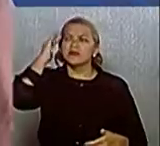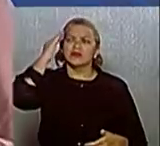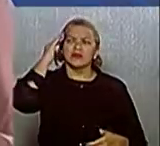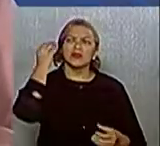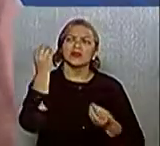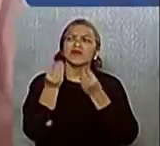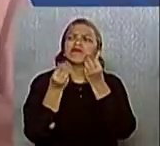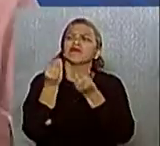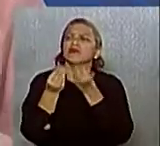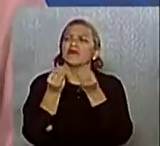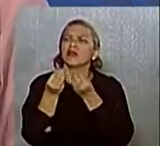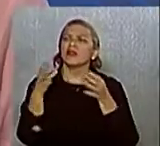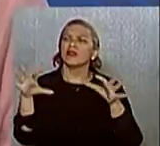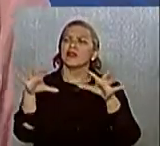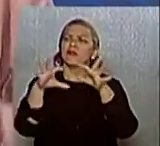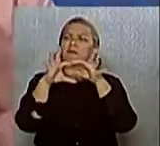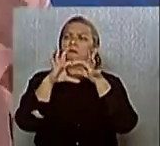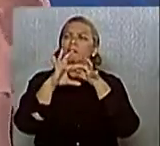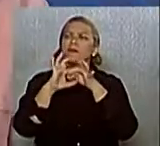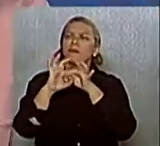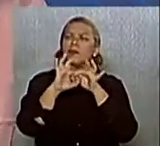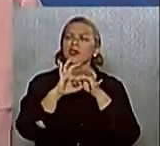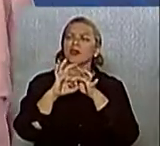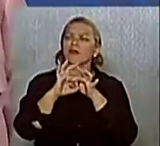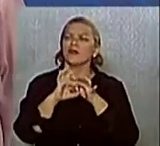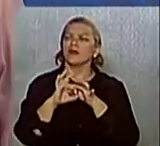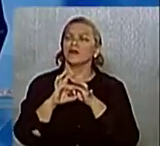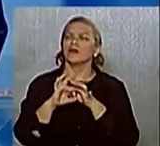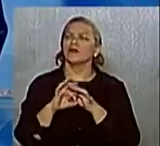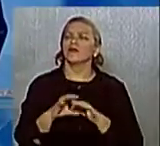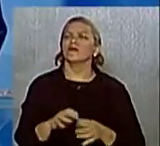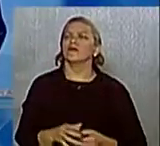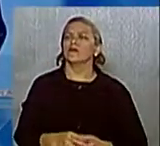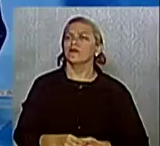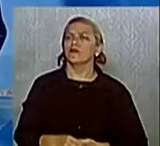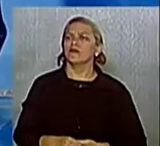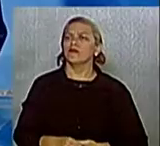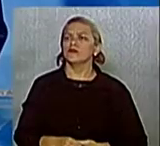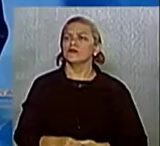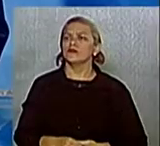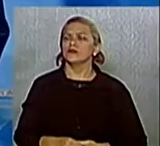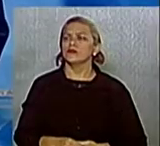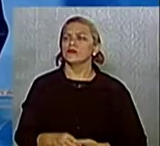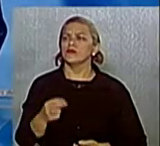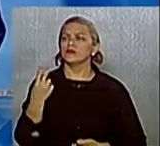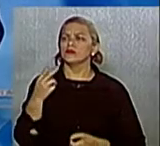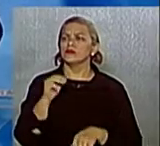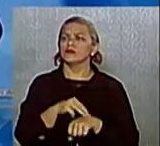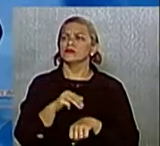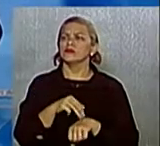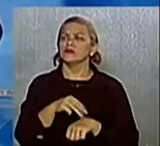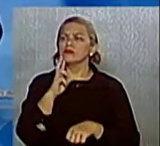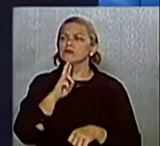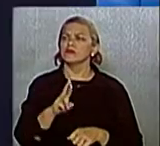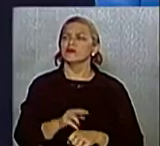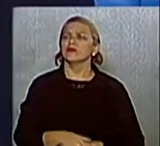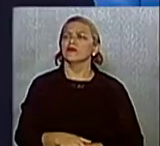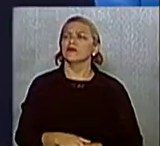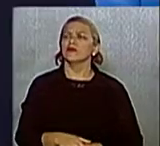ligação de uma grande empresa e a prefeitura. Dois minutos para a resposta do candidato Marcos Oliva.